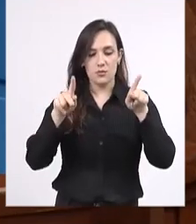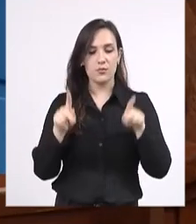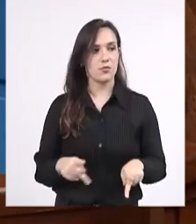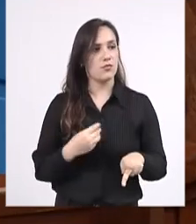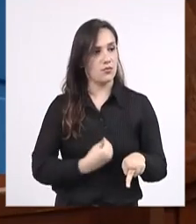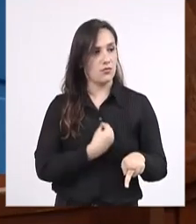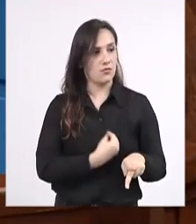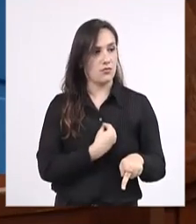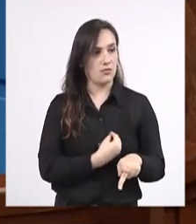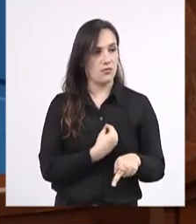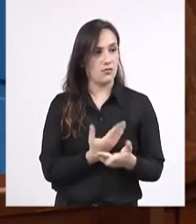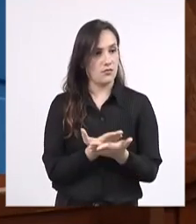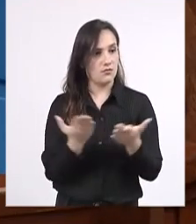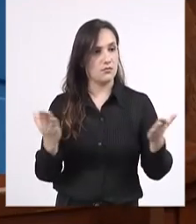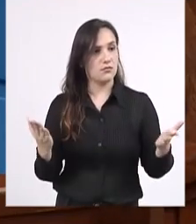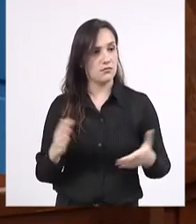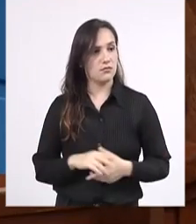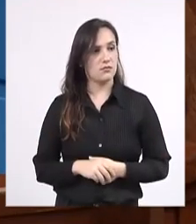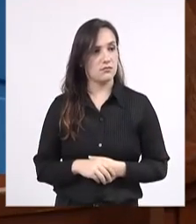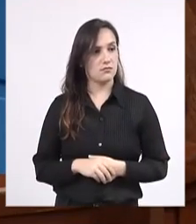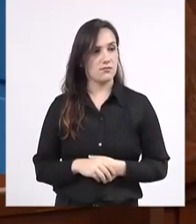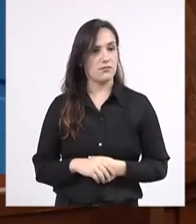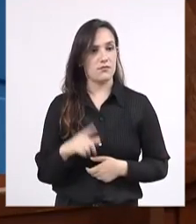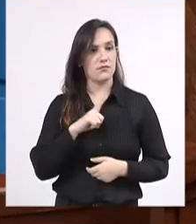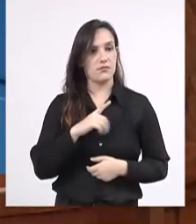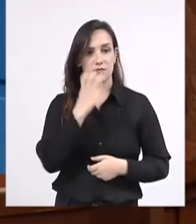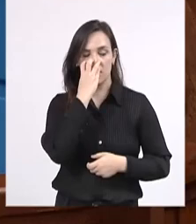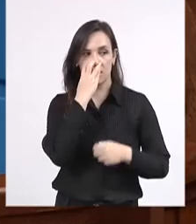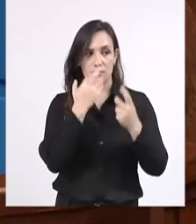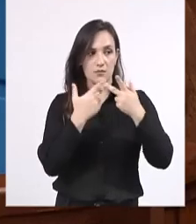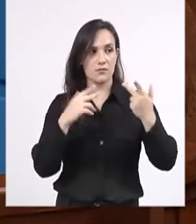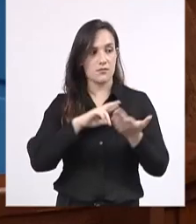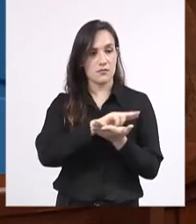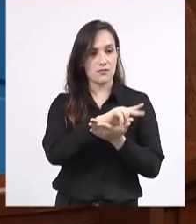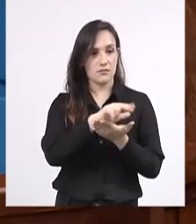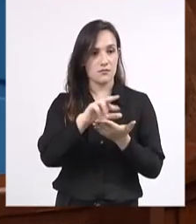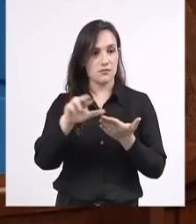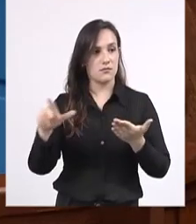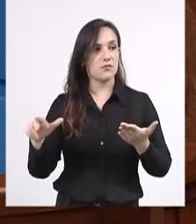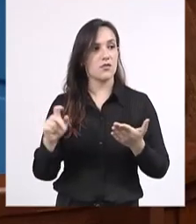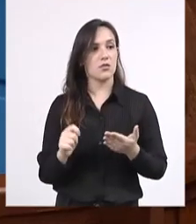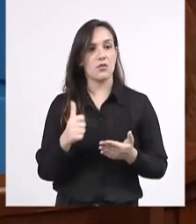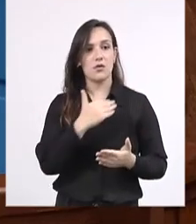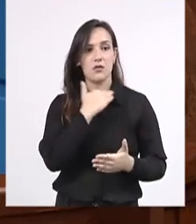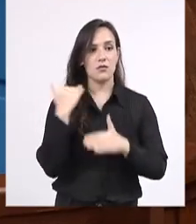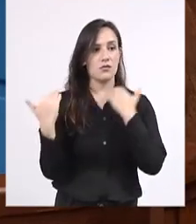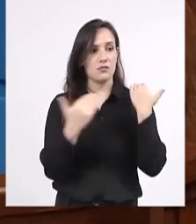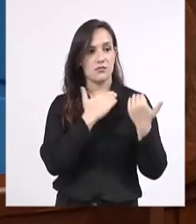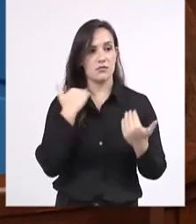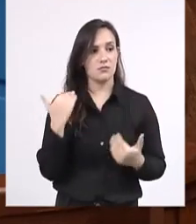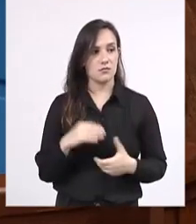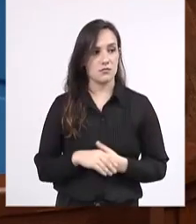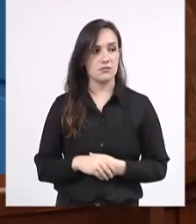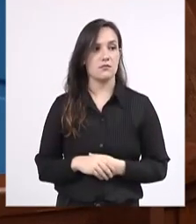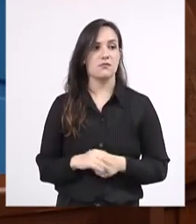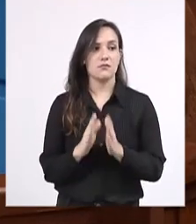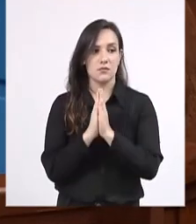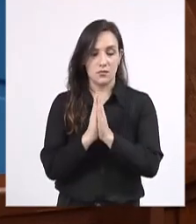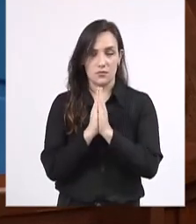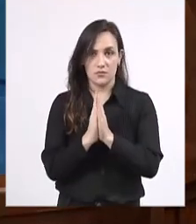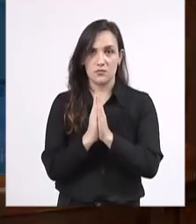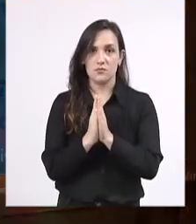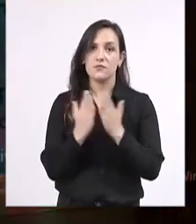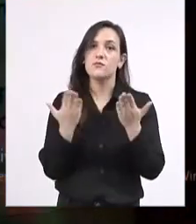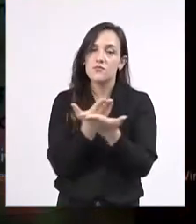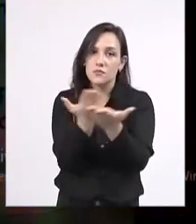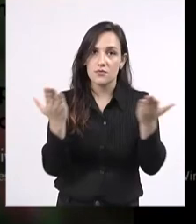vive, porque nós temos lá várias espécies que estão sendo ameaçadas de extinção. Então, pedimos, rogamos aos